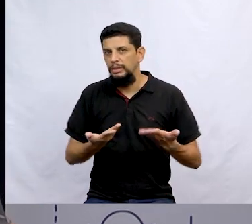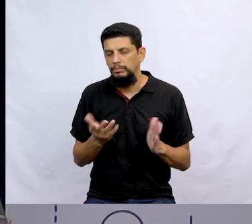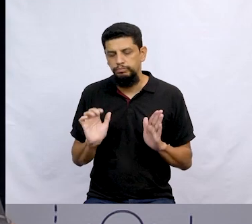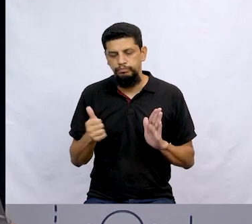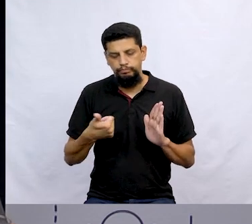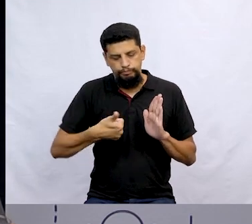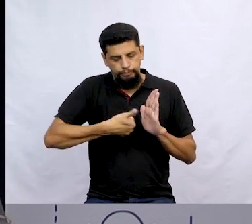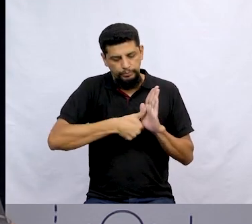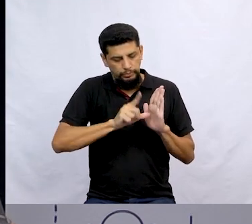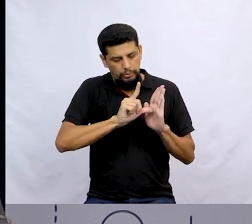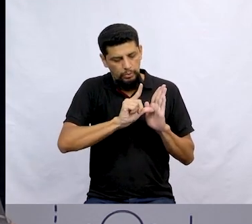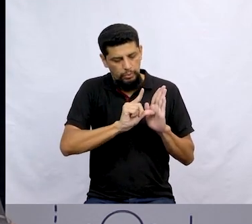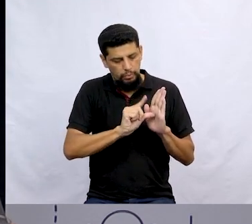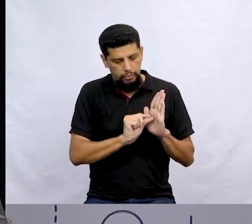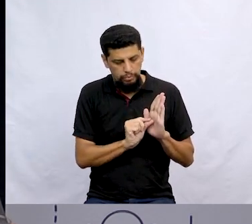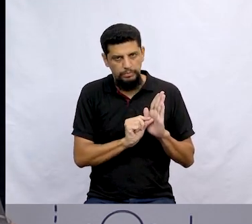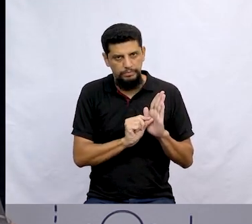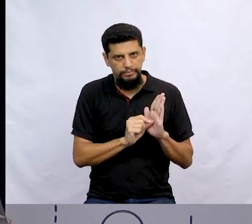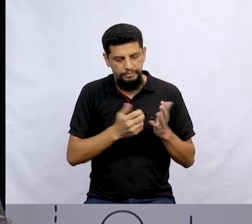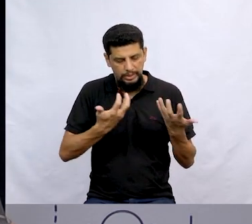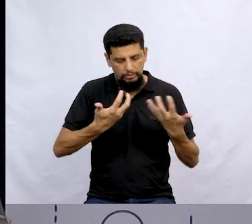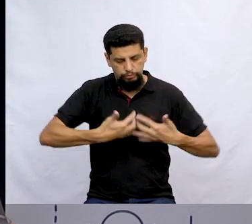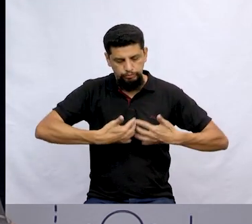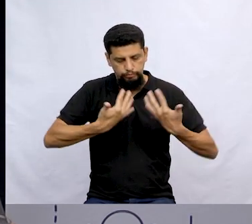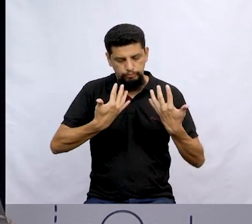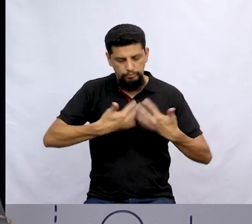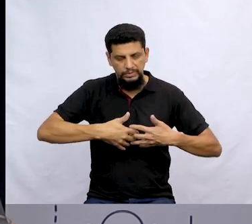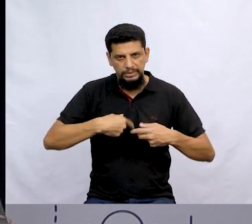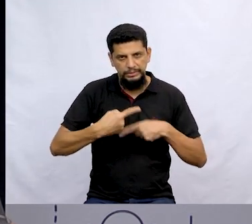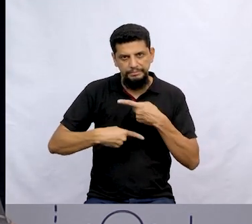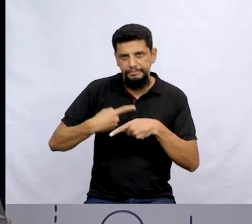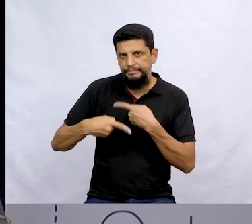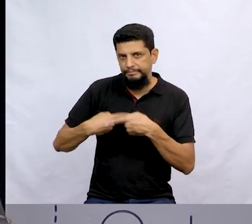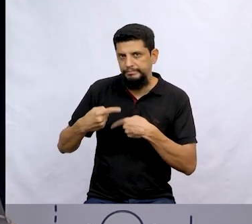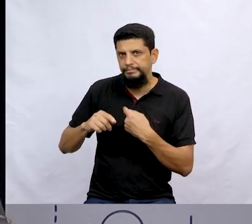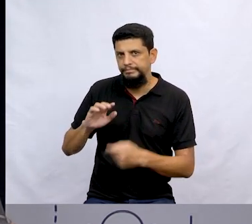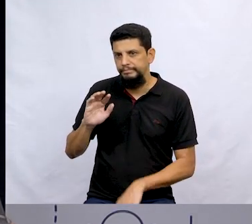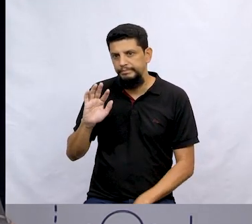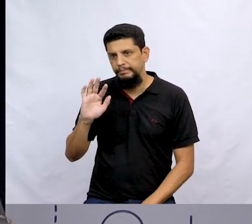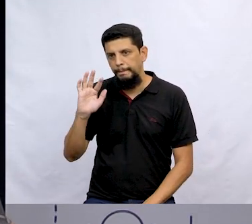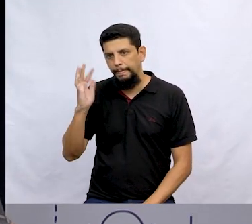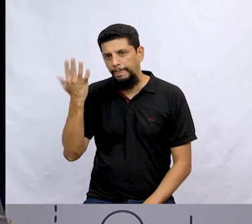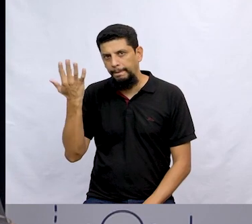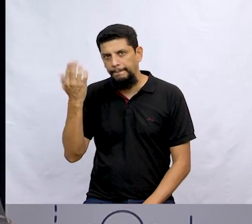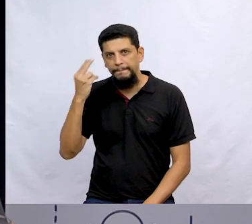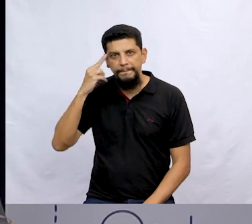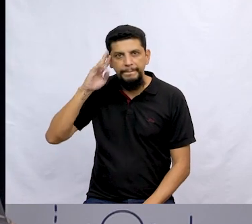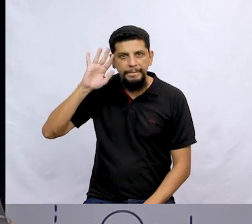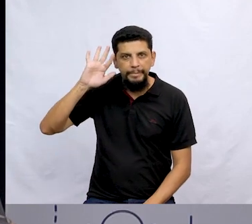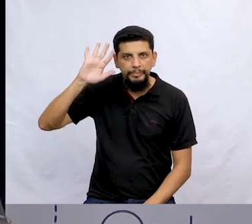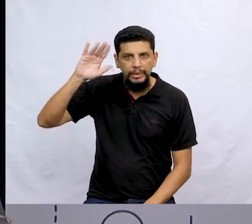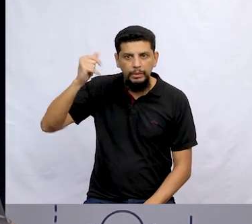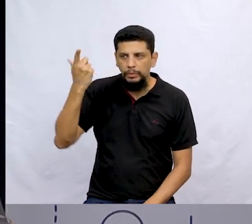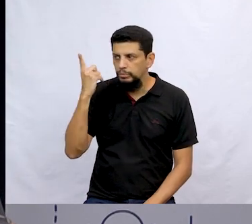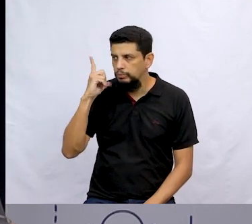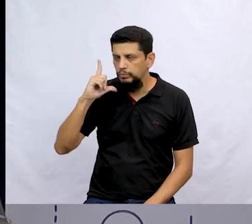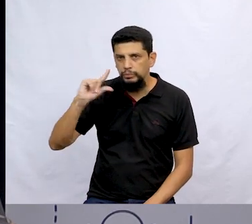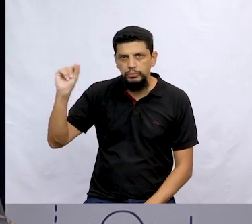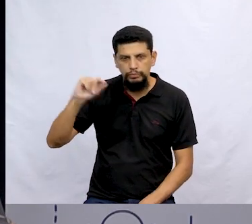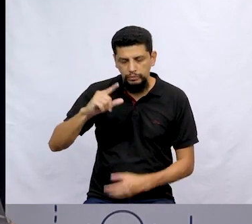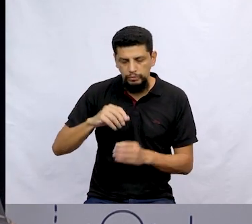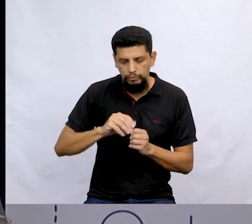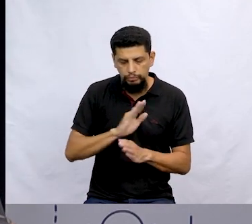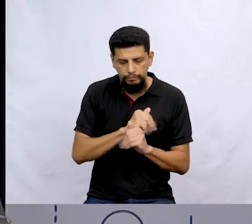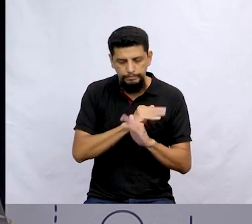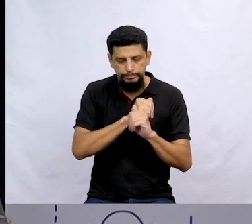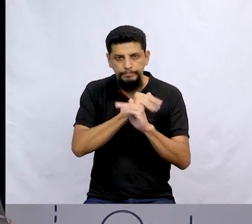desligou a máquina. Ao desligar a máquina, imediatamente, os sonhos começaram a sair. Ia